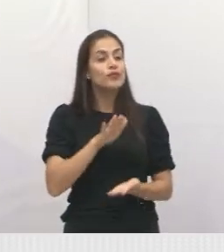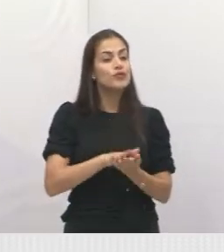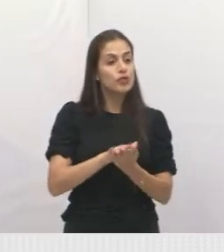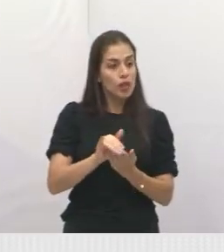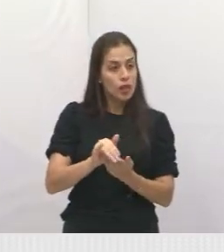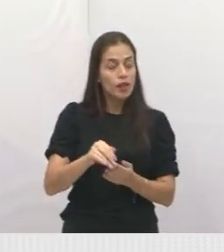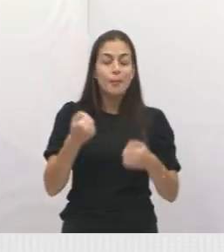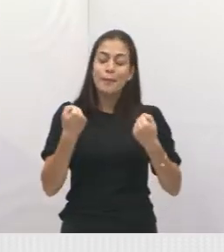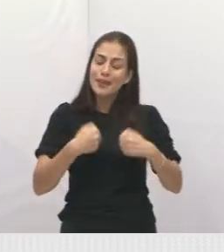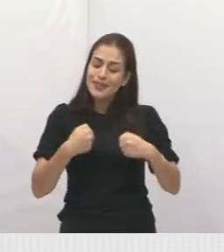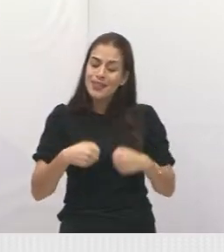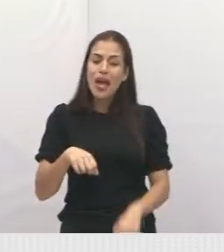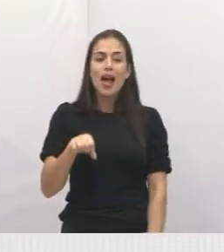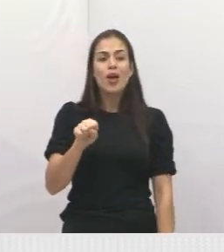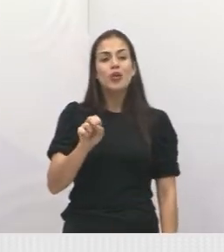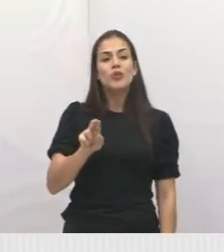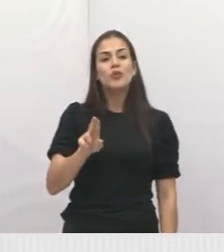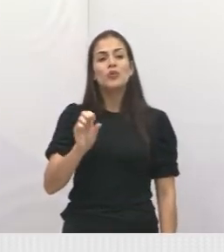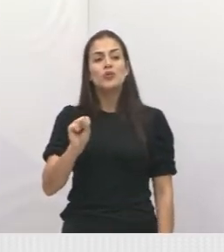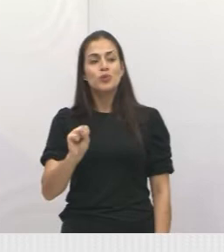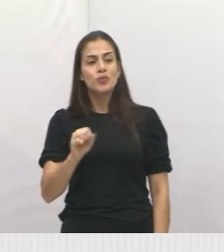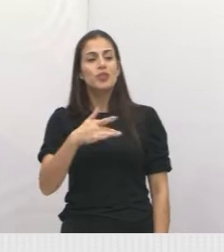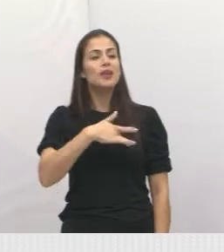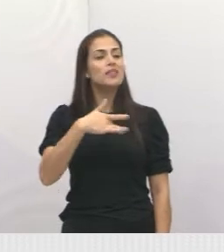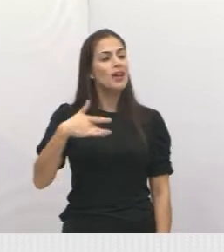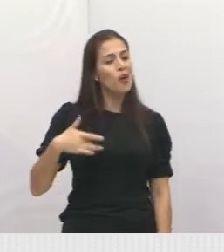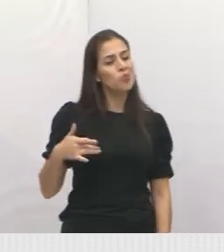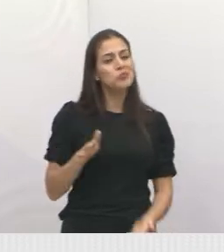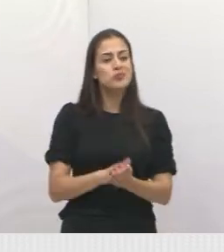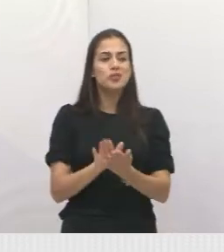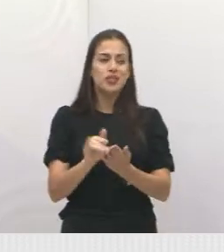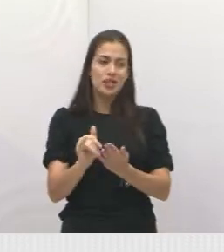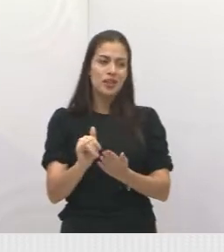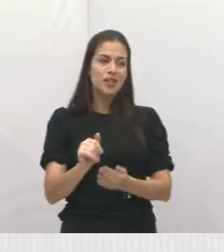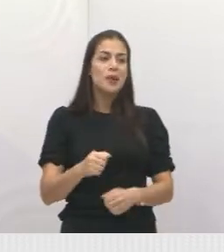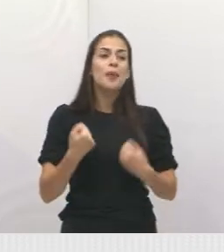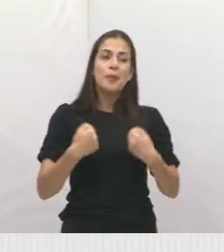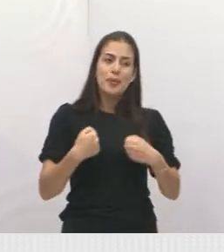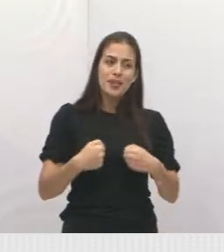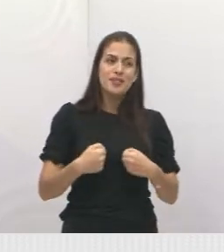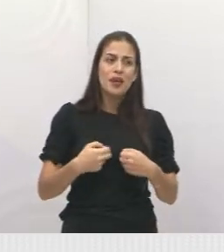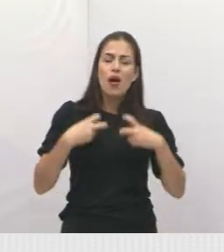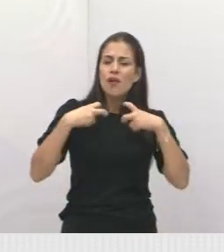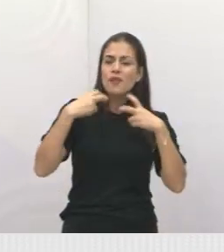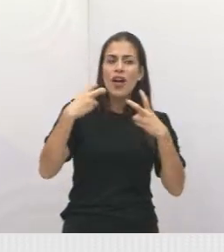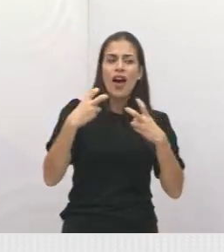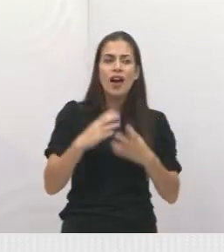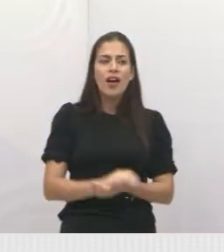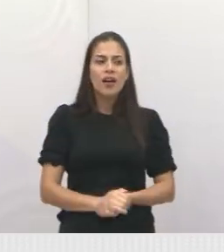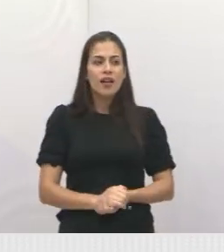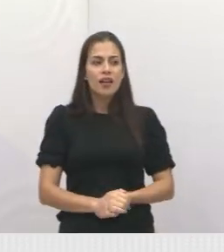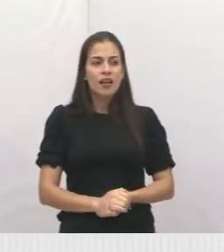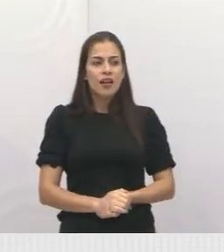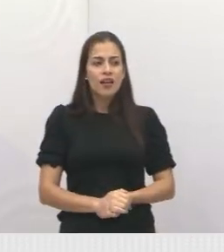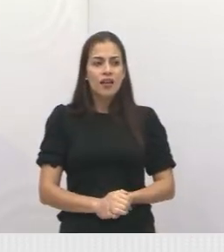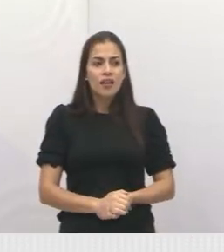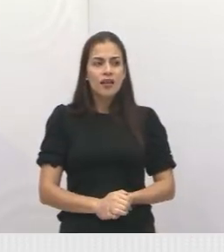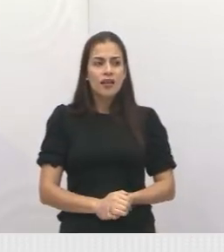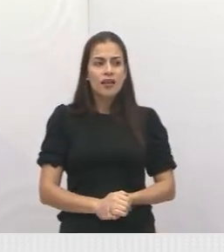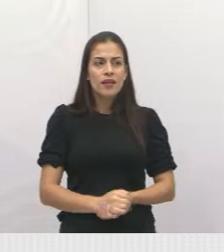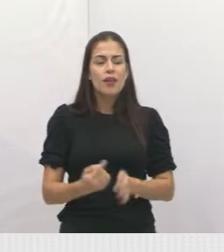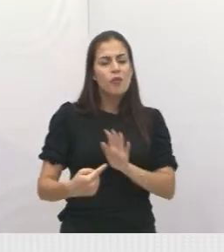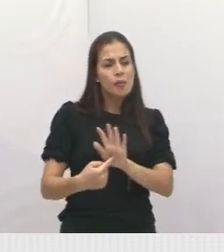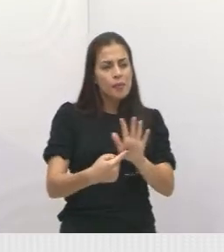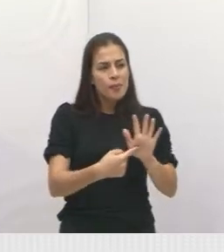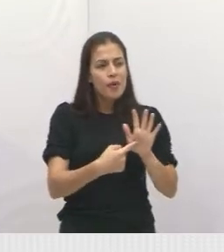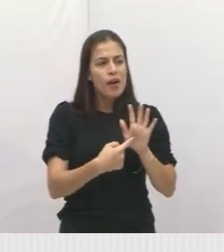Precisa da saúde de Jacare. Ação. Vamos mudar a cara da saúde? Precisa da sua voz. Dê o seu relato. Como fez o nosso morador aqui